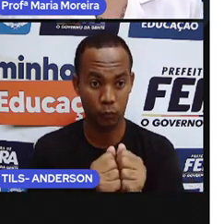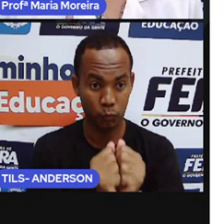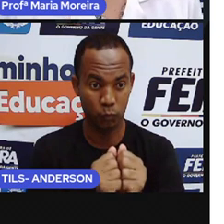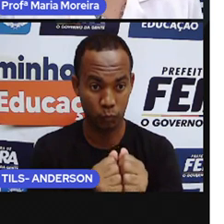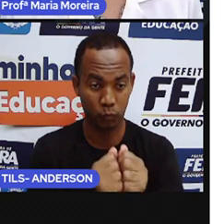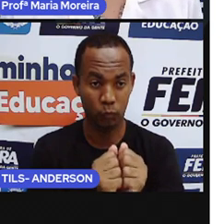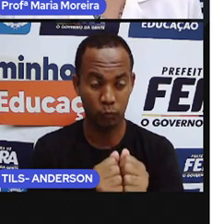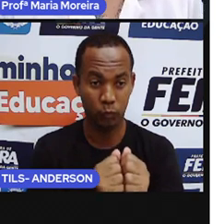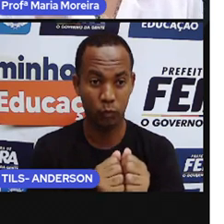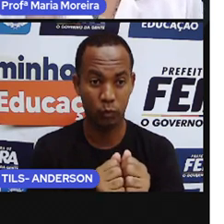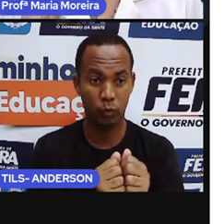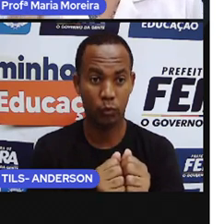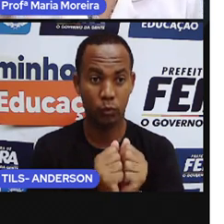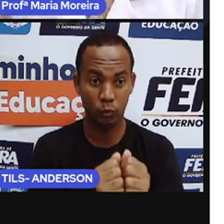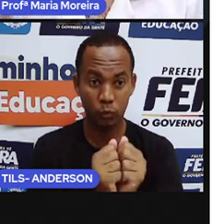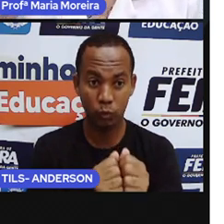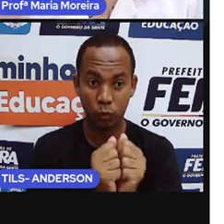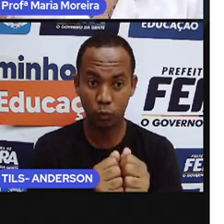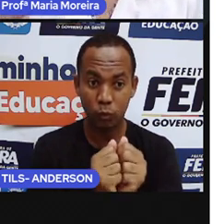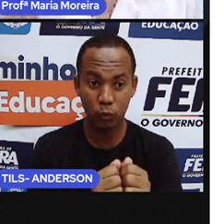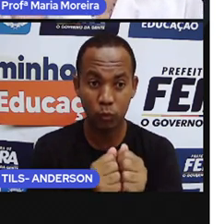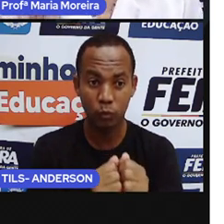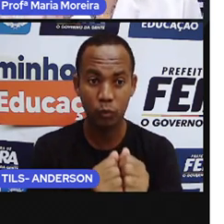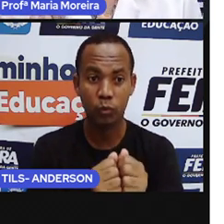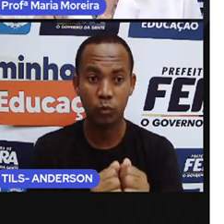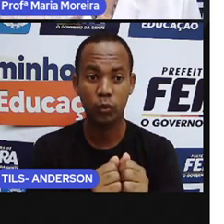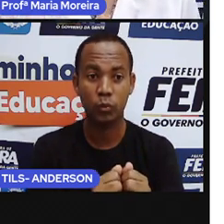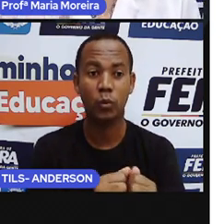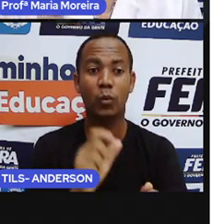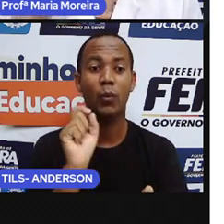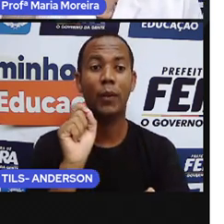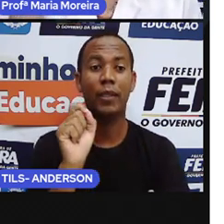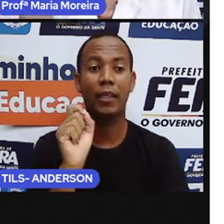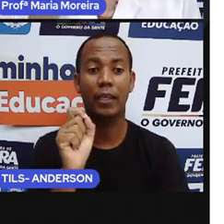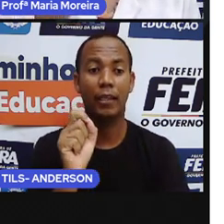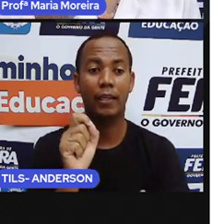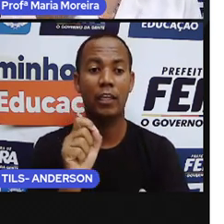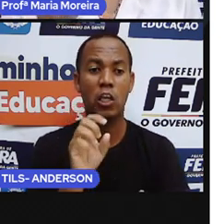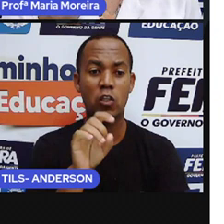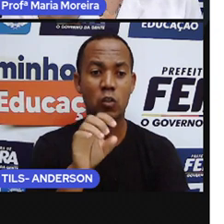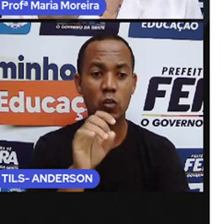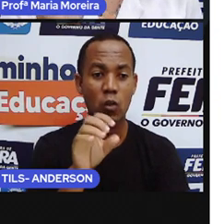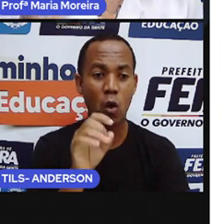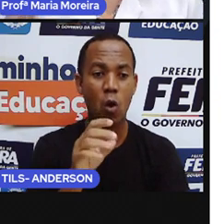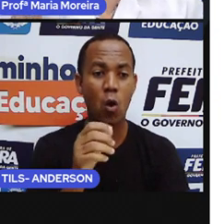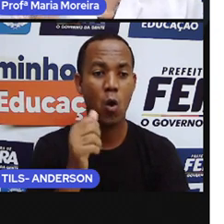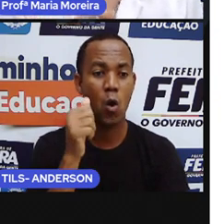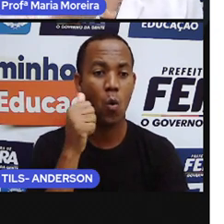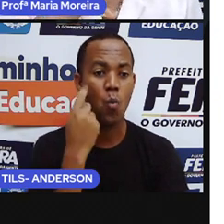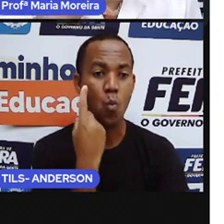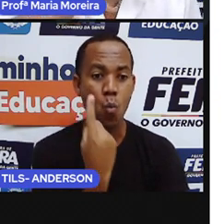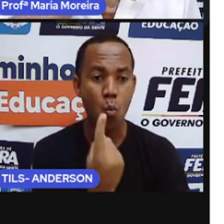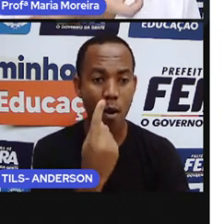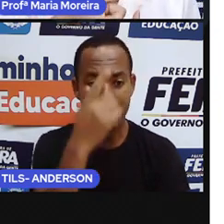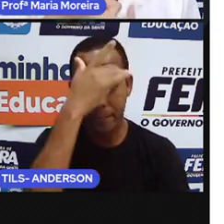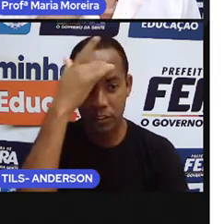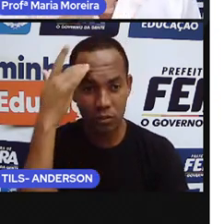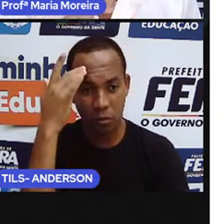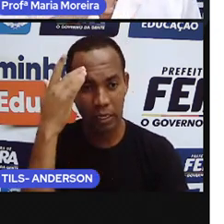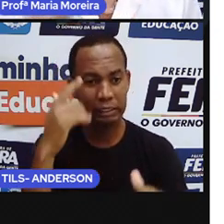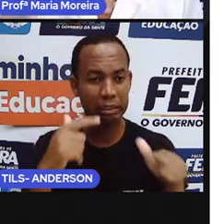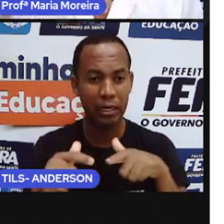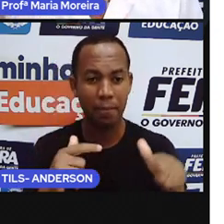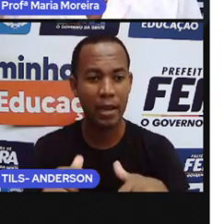Juntos. Olha o que a Troca falou. Juntos. que quer dizer que não é obrigação de uma pessoa só. Não é obrigação